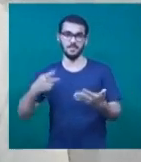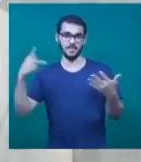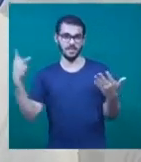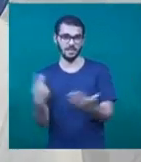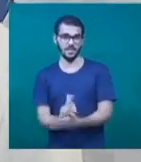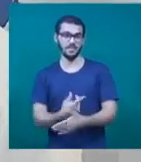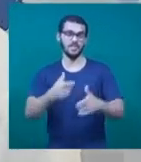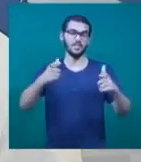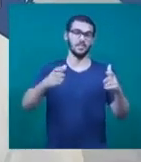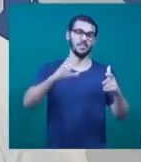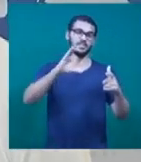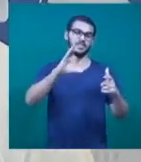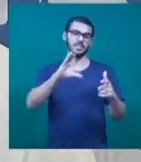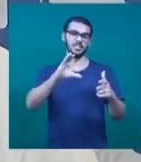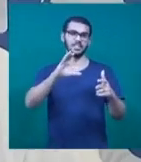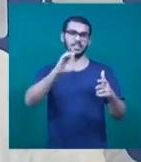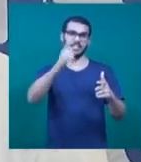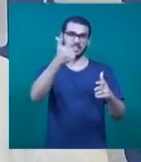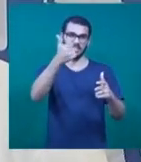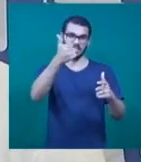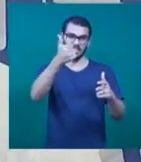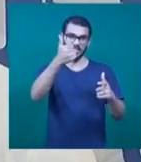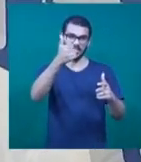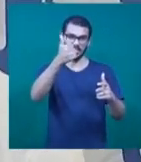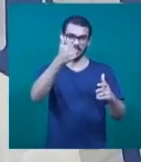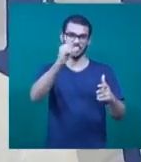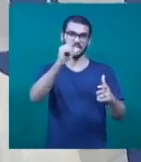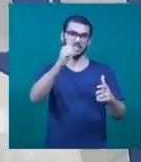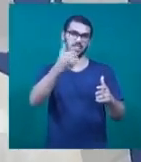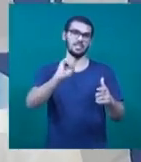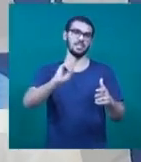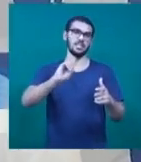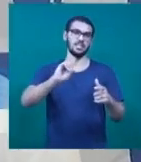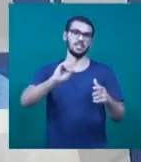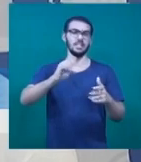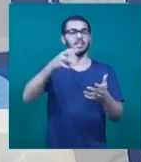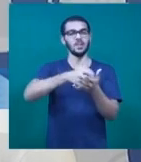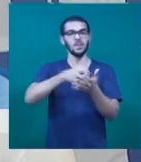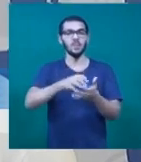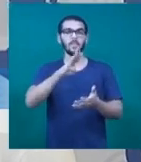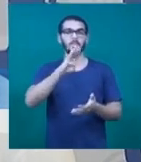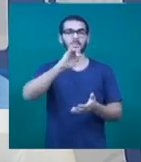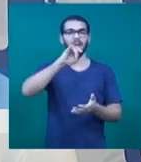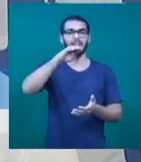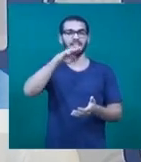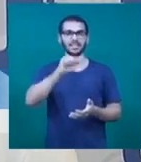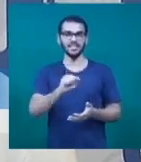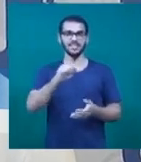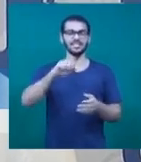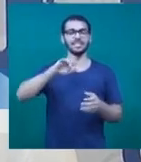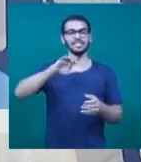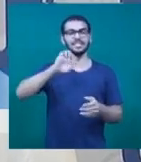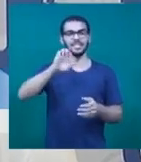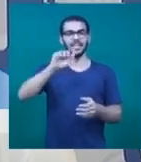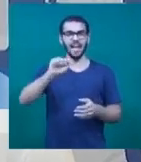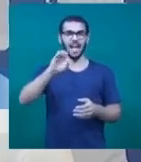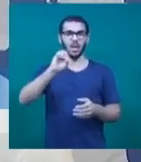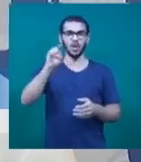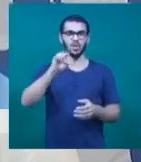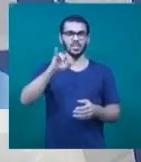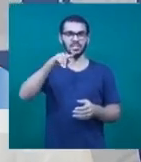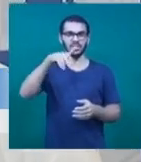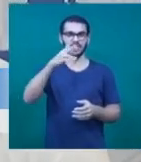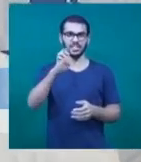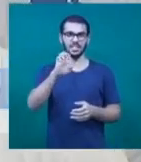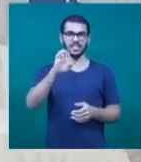Clube 110. E tem um show muito especial, que é das Bahias e da Cozinha Mineira, que é uma banda independente, que está muito em